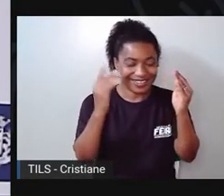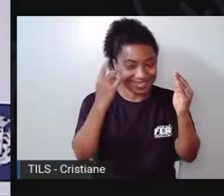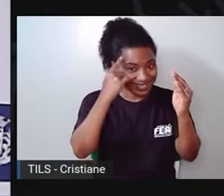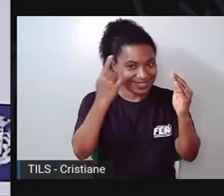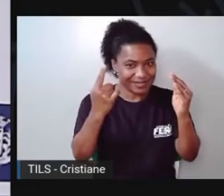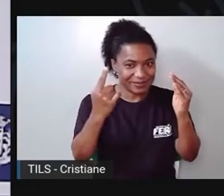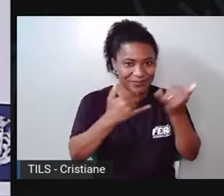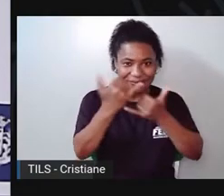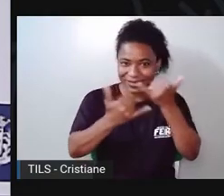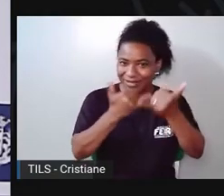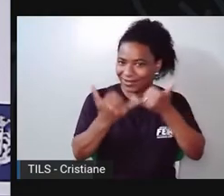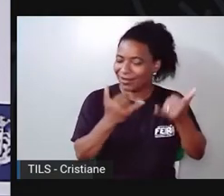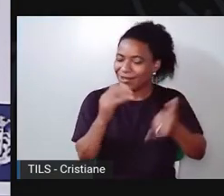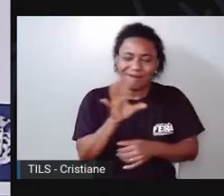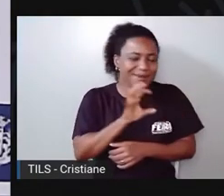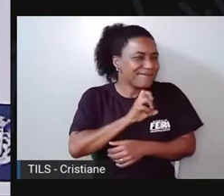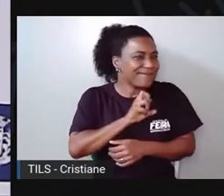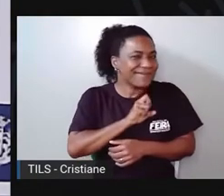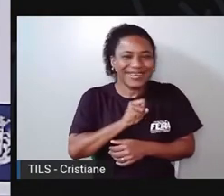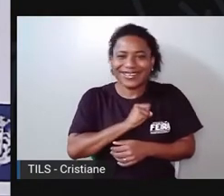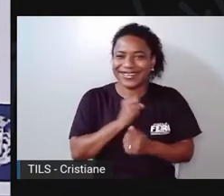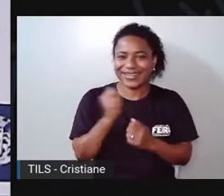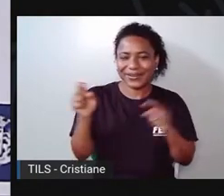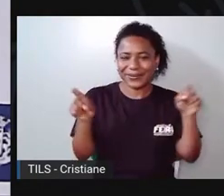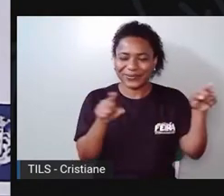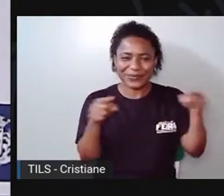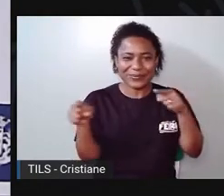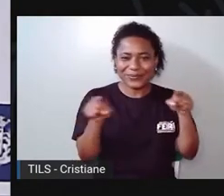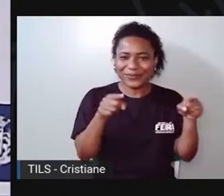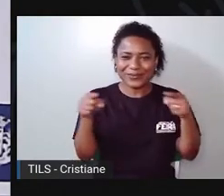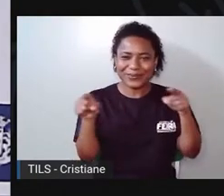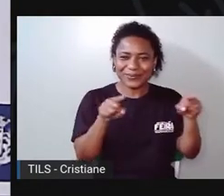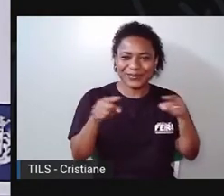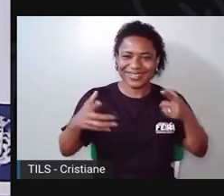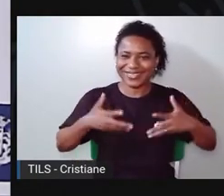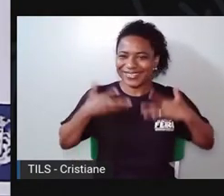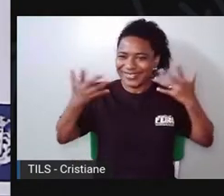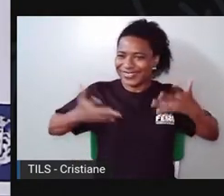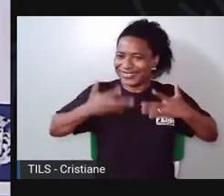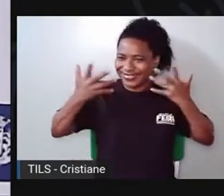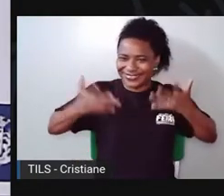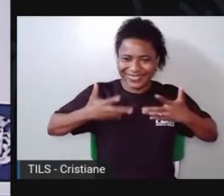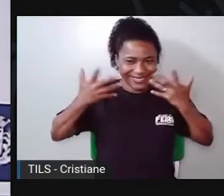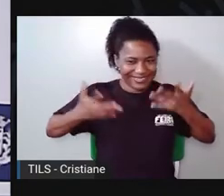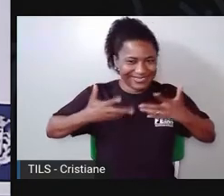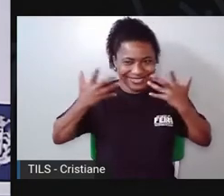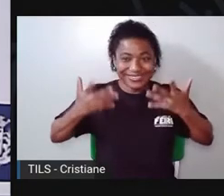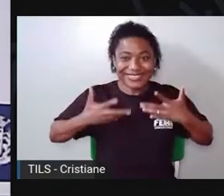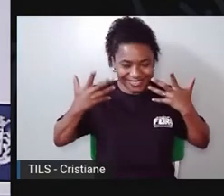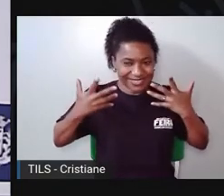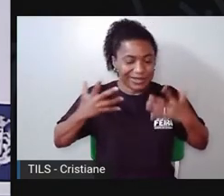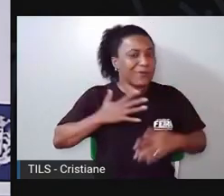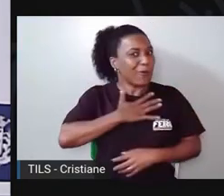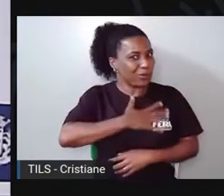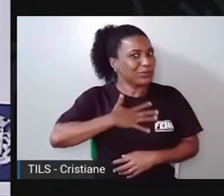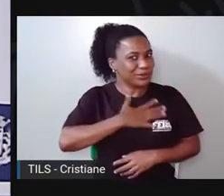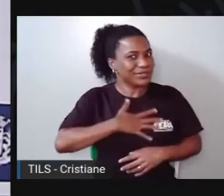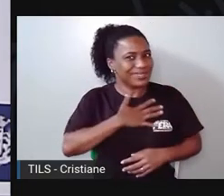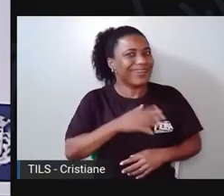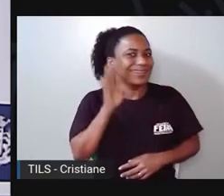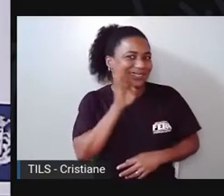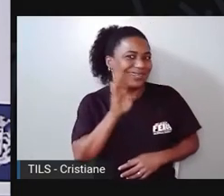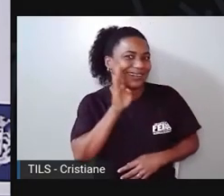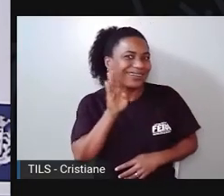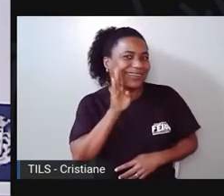Eu adorei a brincadeira. Achei super divertida. Eu gostei tanto, tanto, tanto dessa brincadeira de